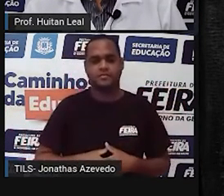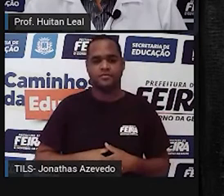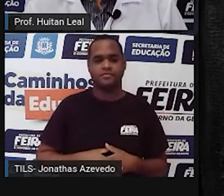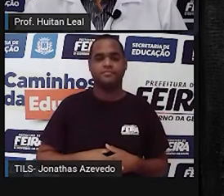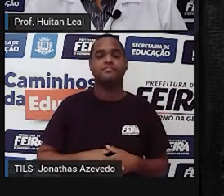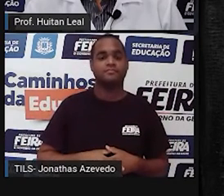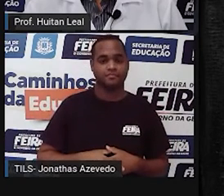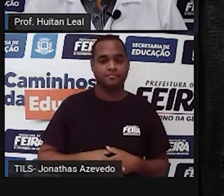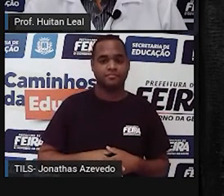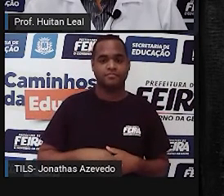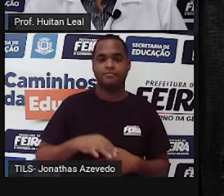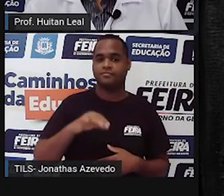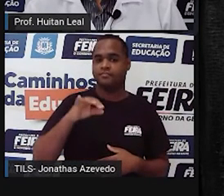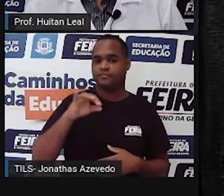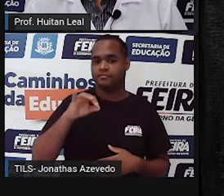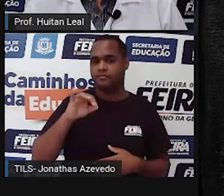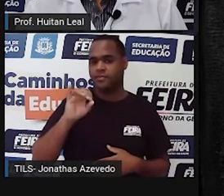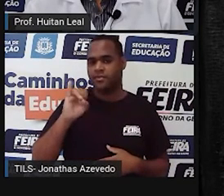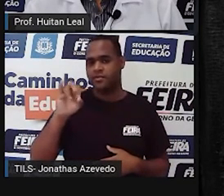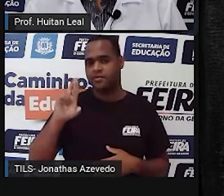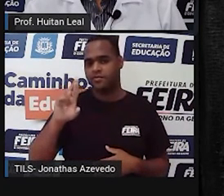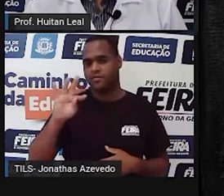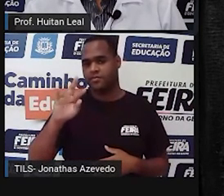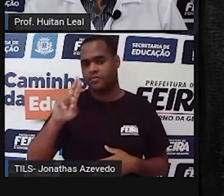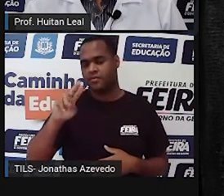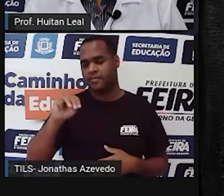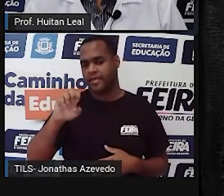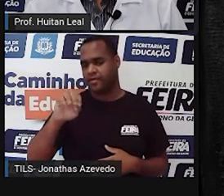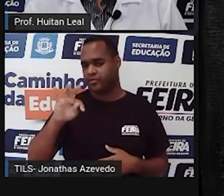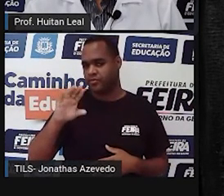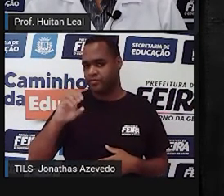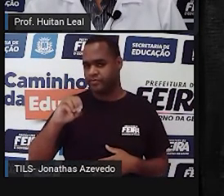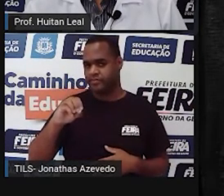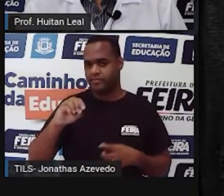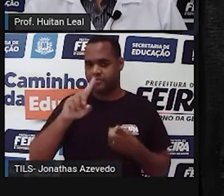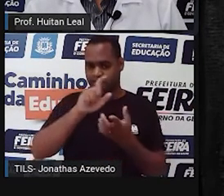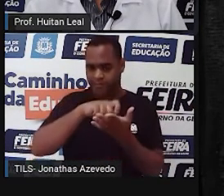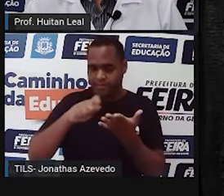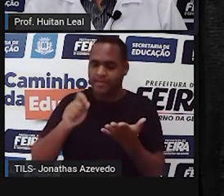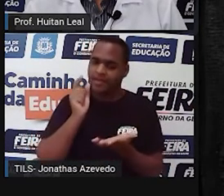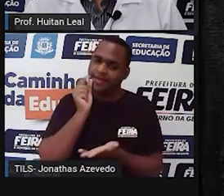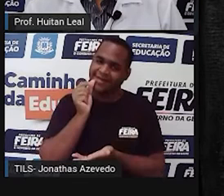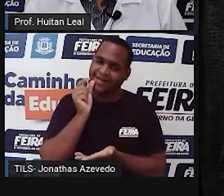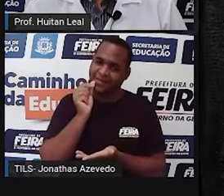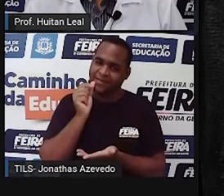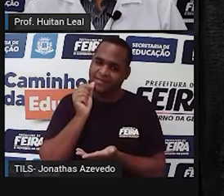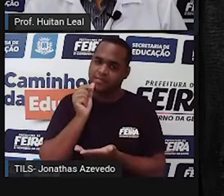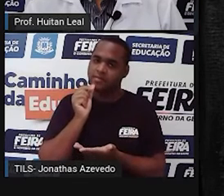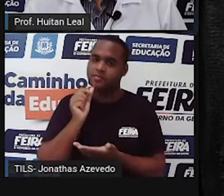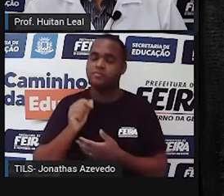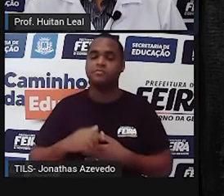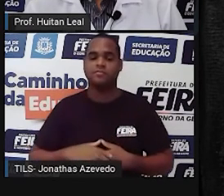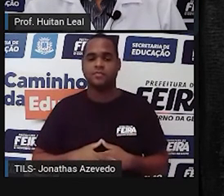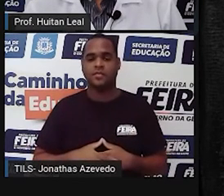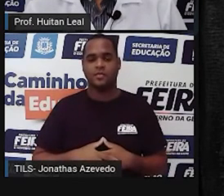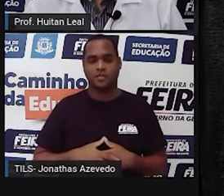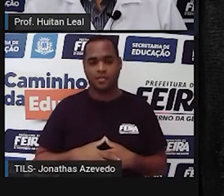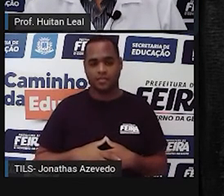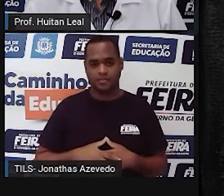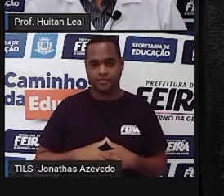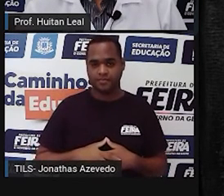Instrumento. Escrevia lápis. Qual é instrumento que era utilizado para escrever lápis? Então, olha,